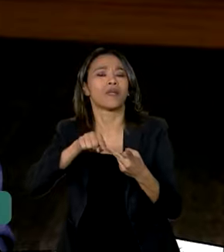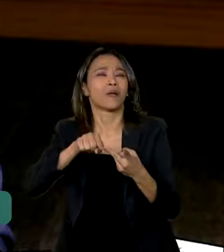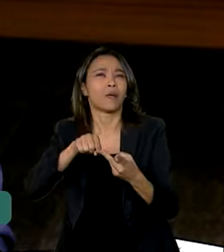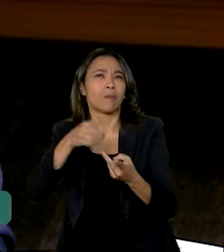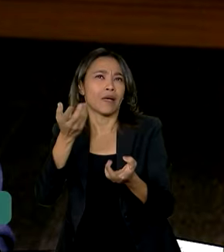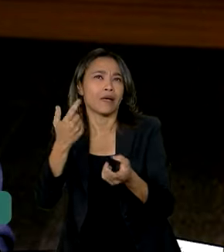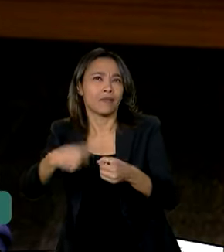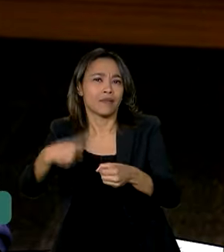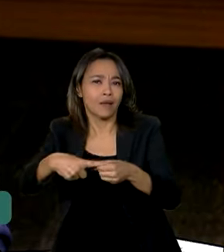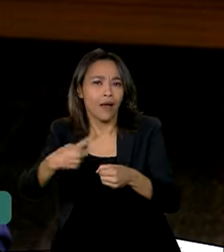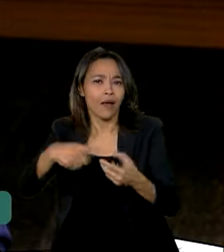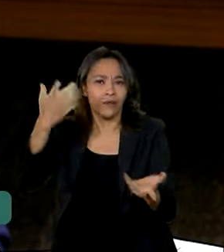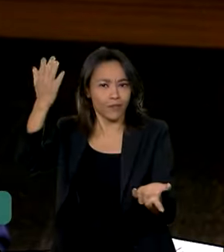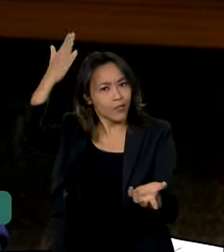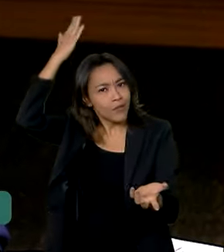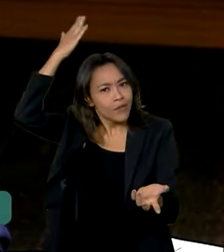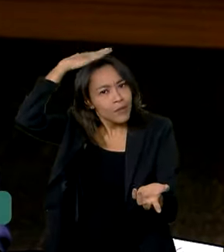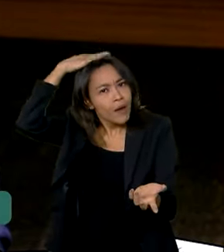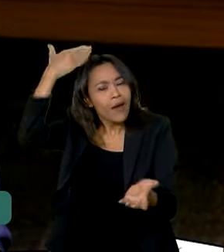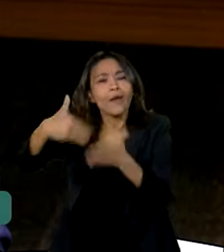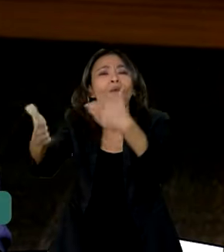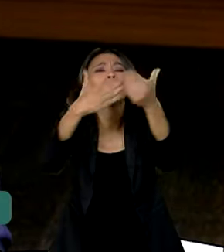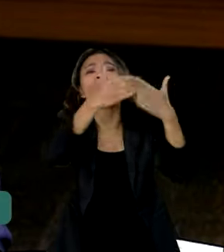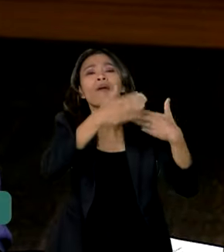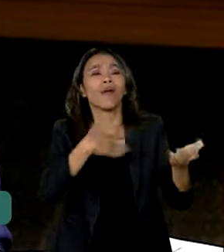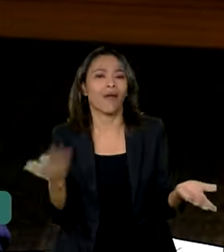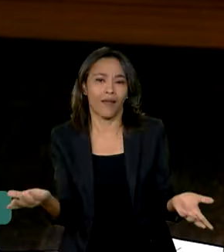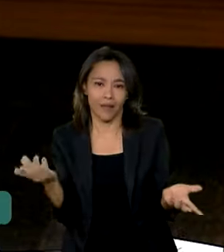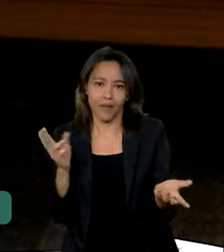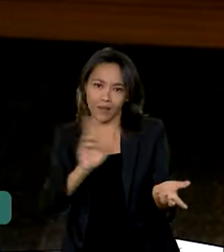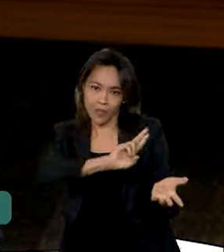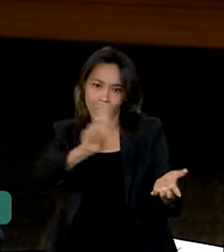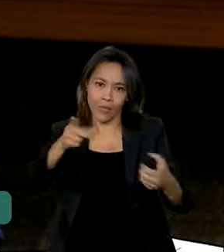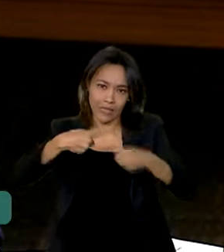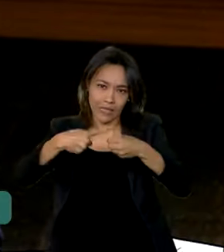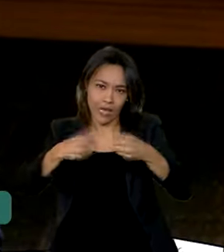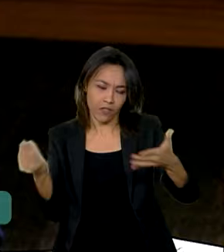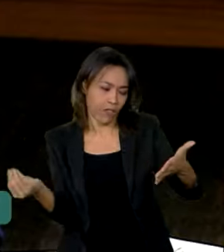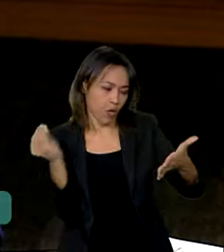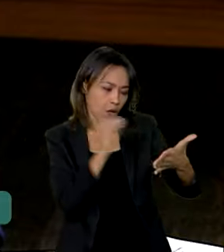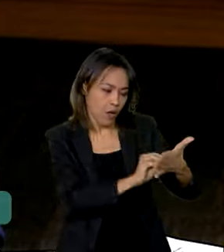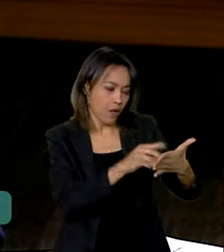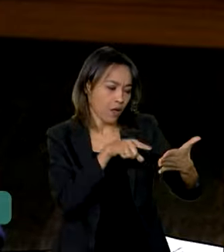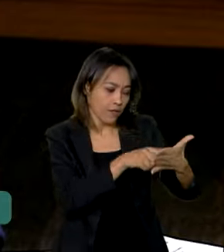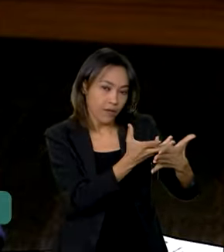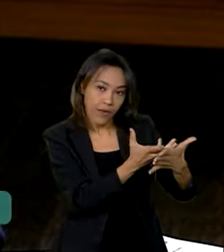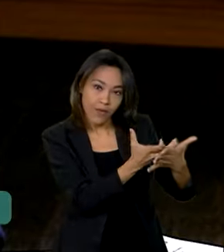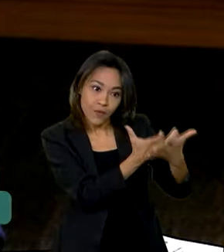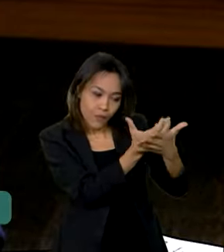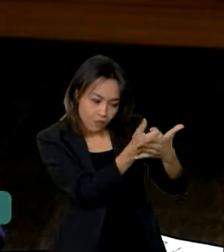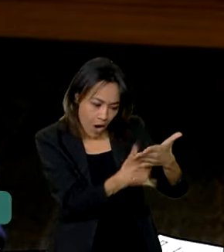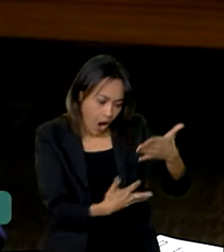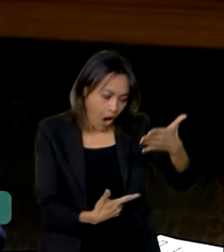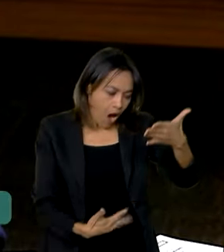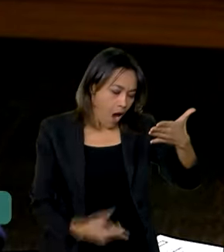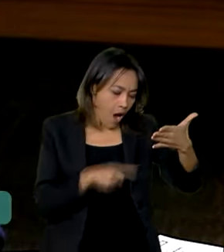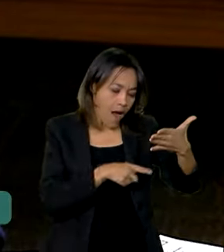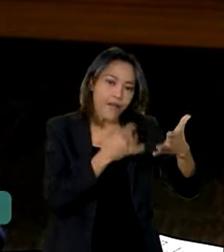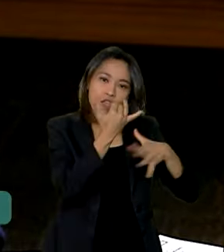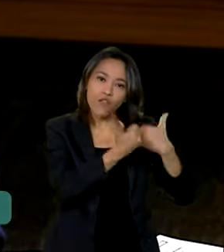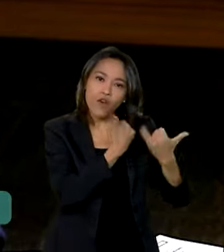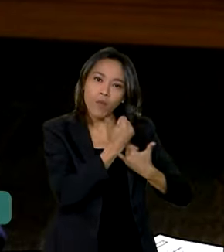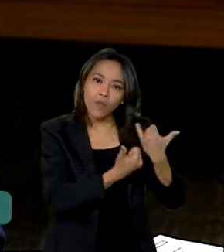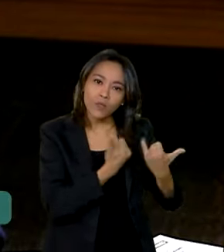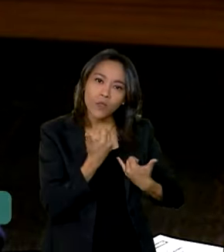pode botar em Pernambuco, qualquer cidade. Você vai ter todas as informações sobre todas as realizações,